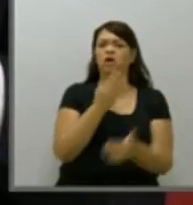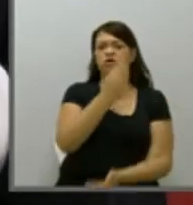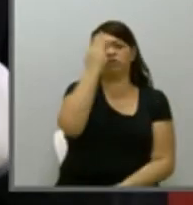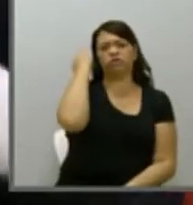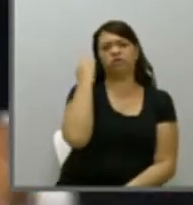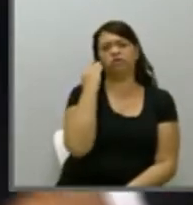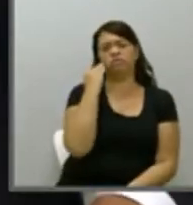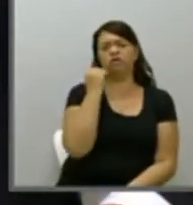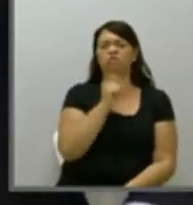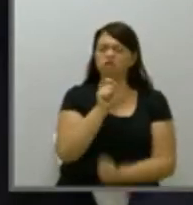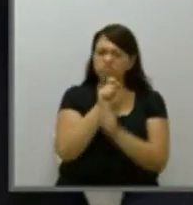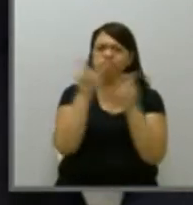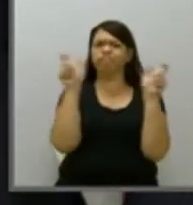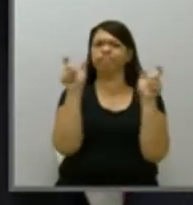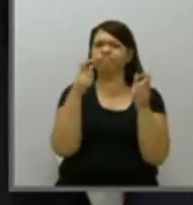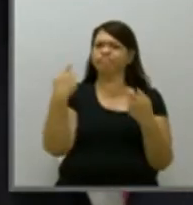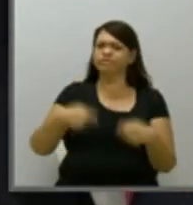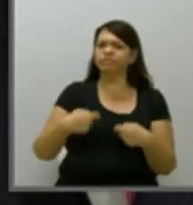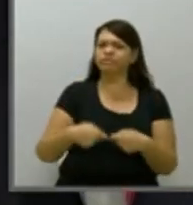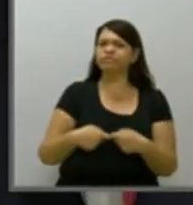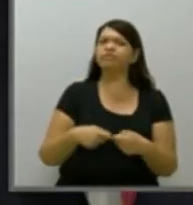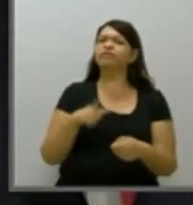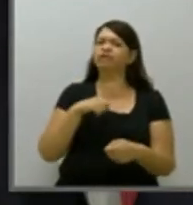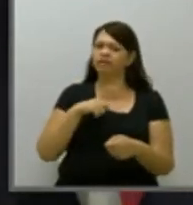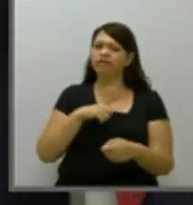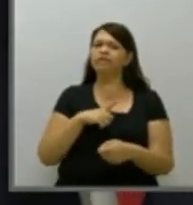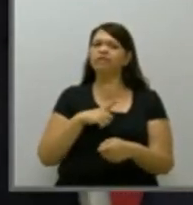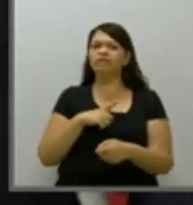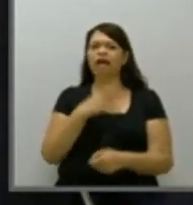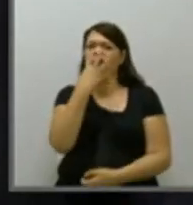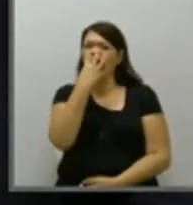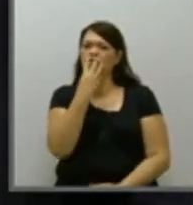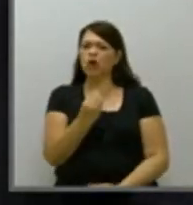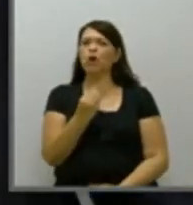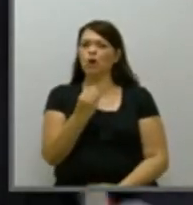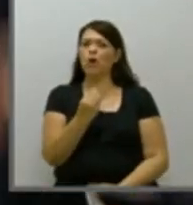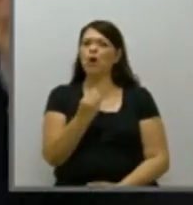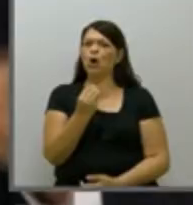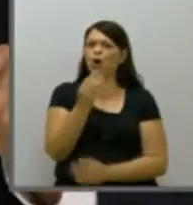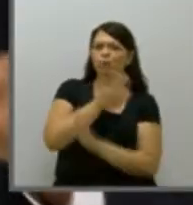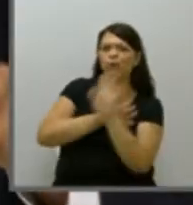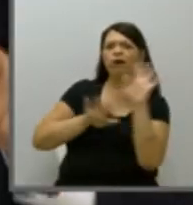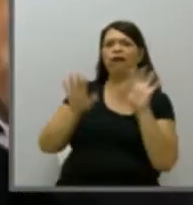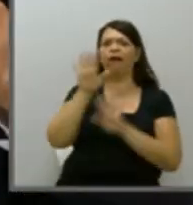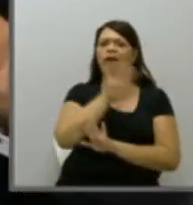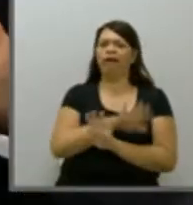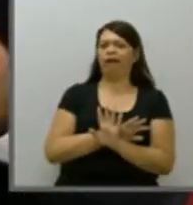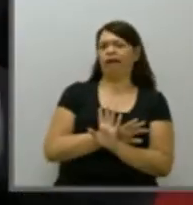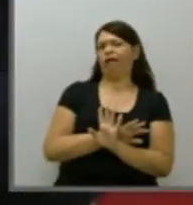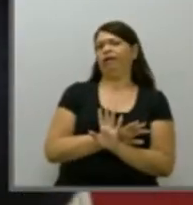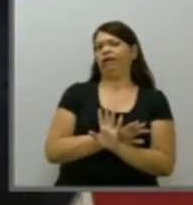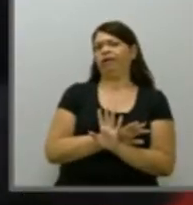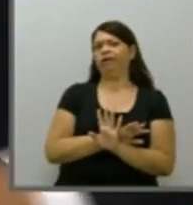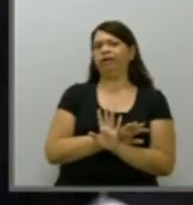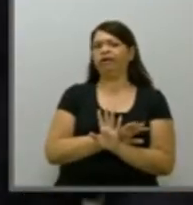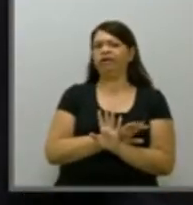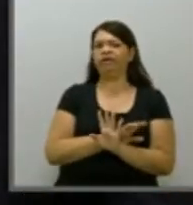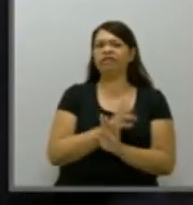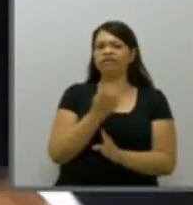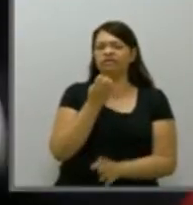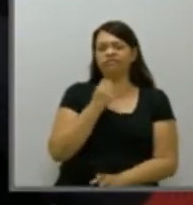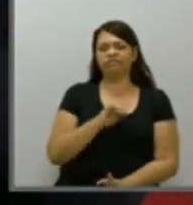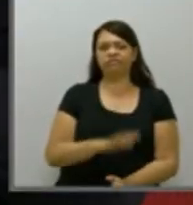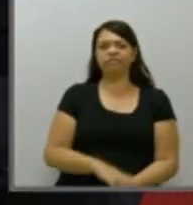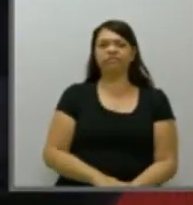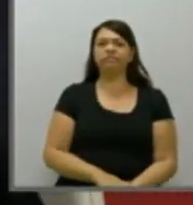temos que abrir o olho porque eu digo, tem lobo e loba em pele de cordeiro. E quando a gente tiver que votar agora no veranito das urnas,